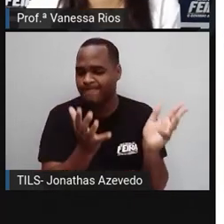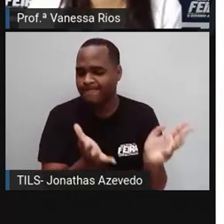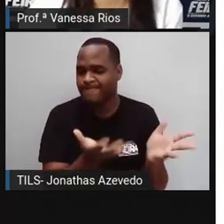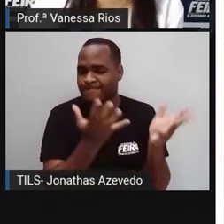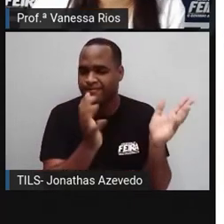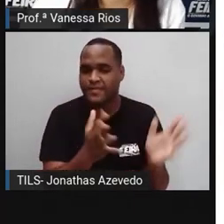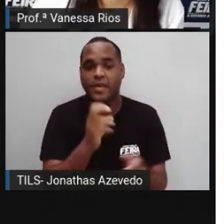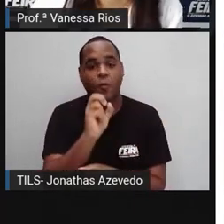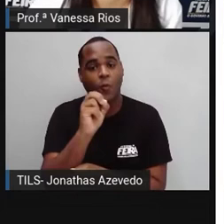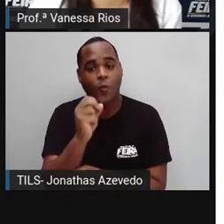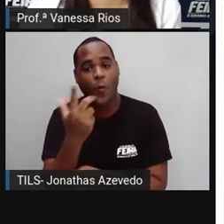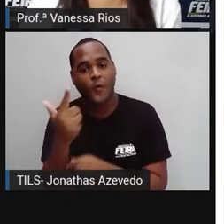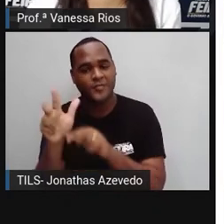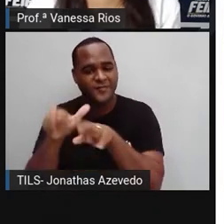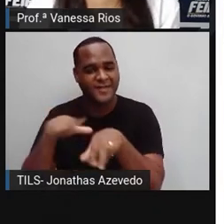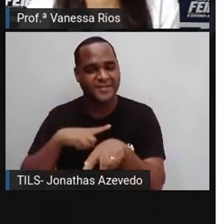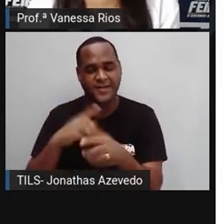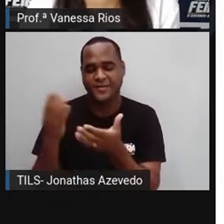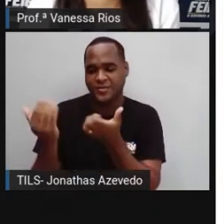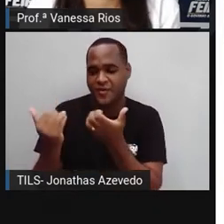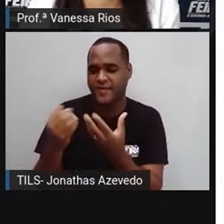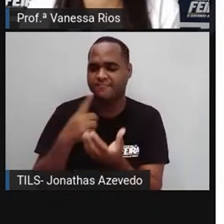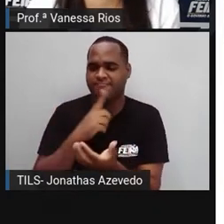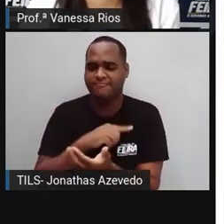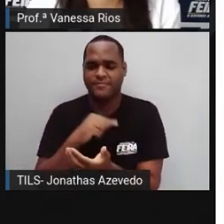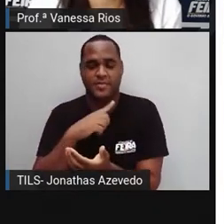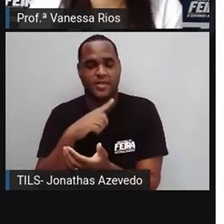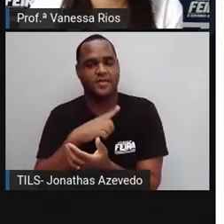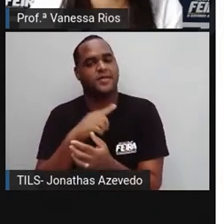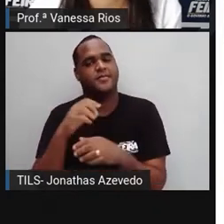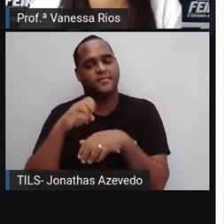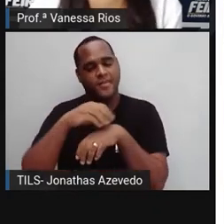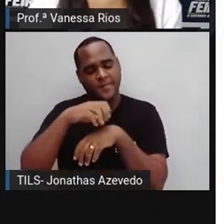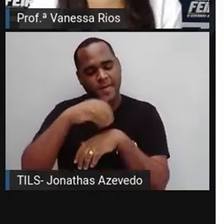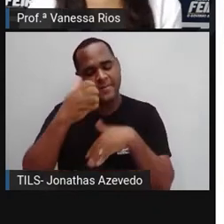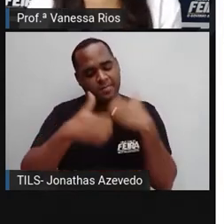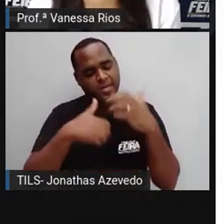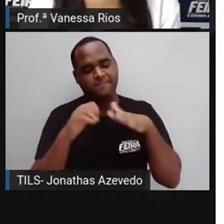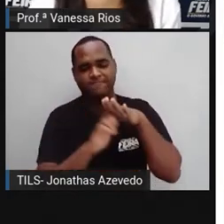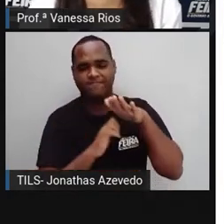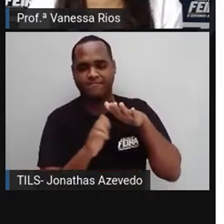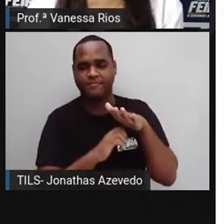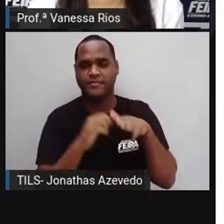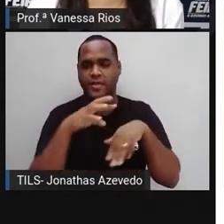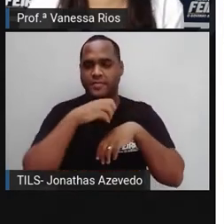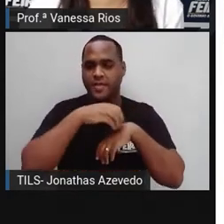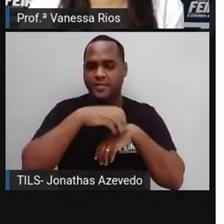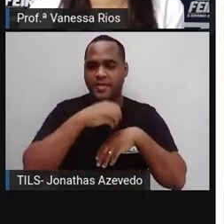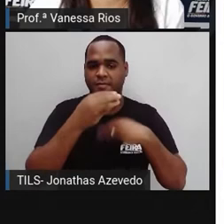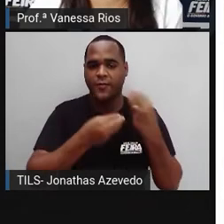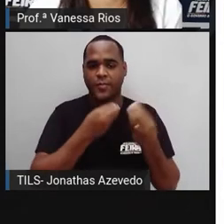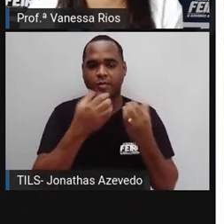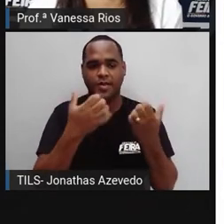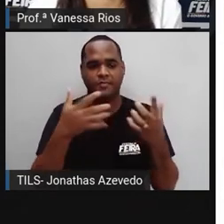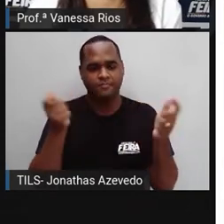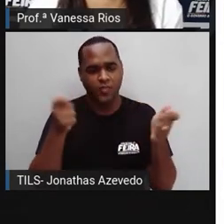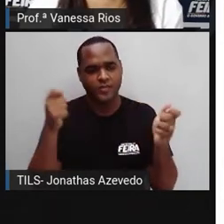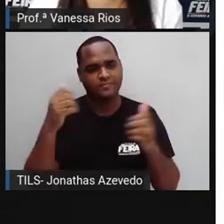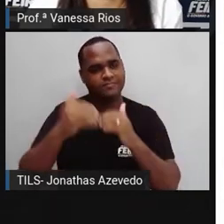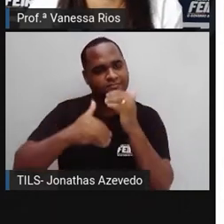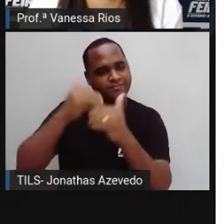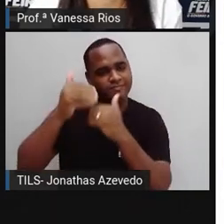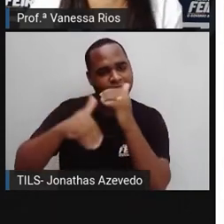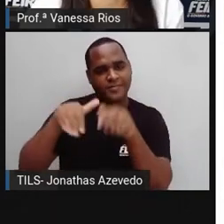outros jovens a serem empreendedores, orientando como eles podem aí desenvolver atividades